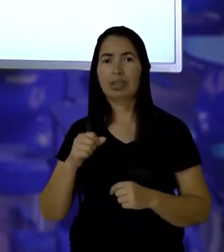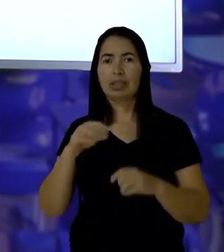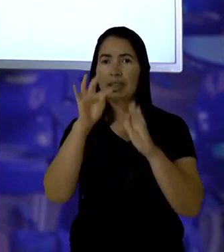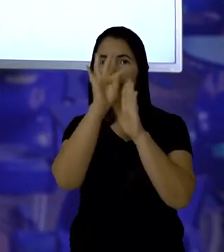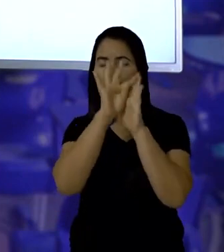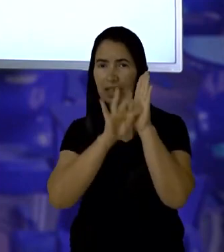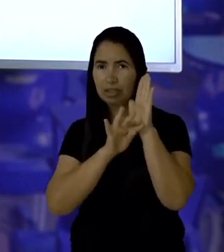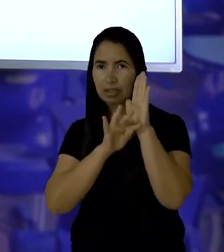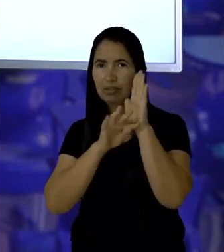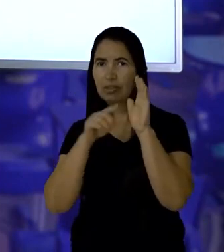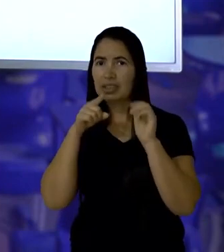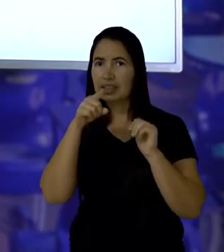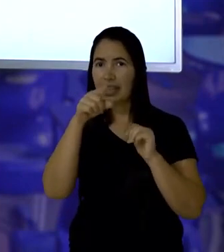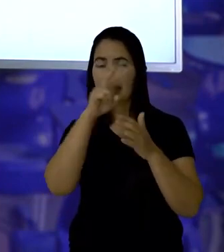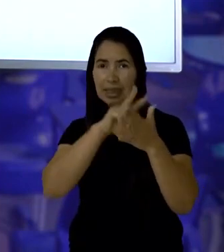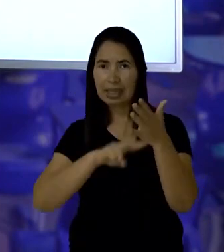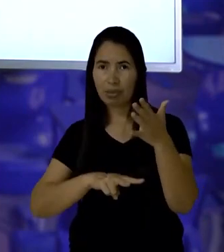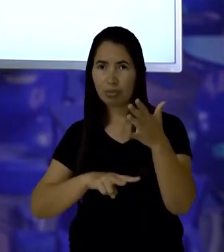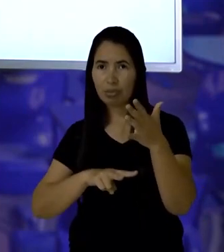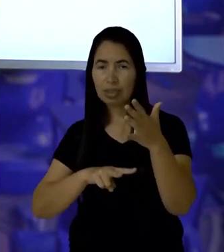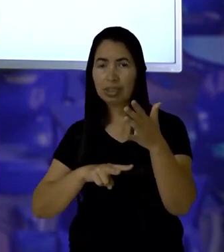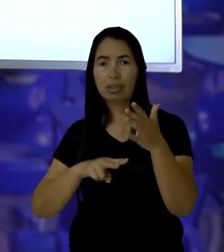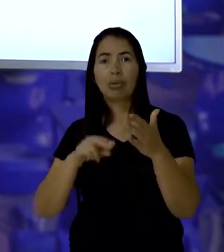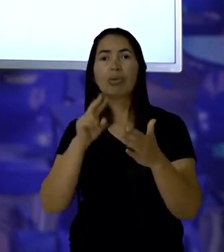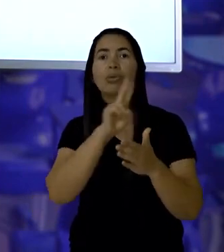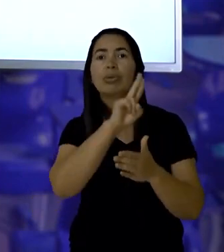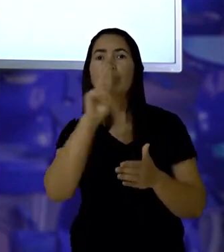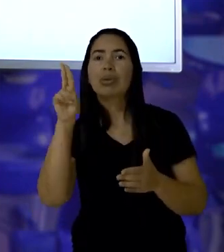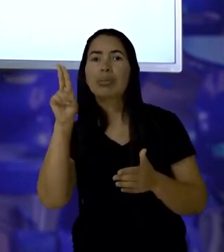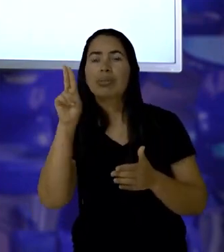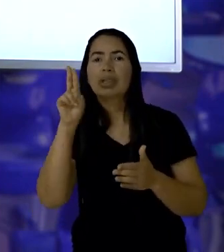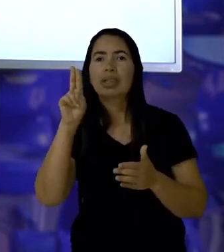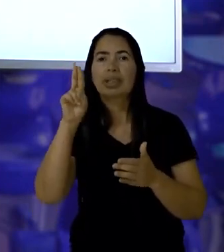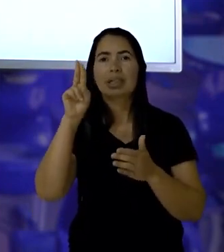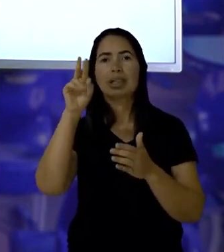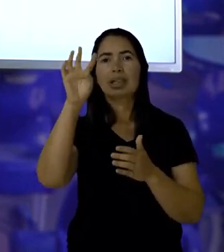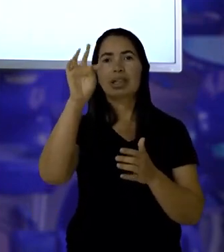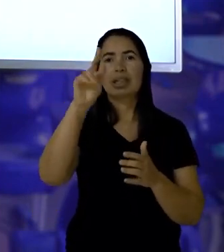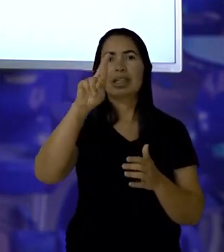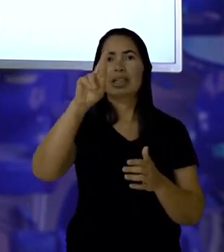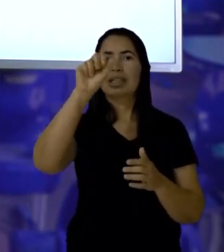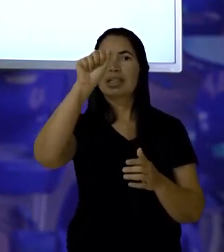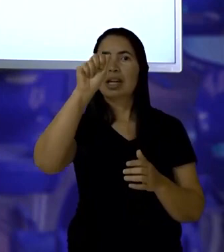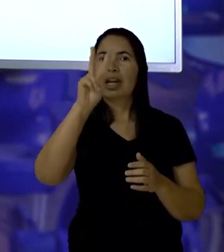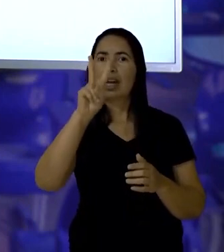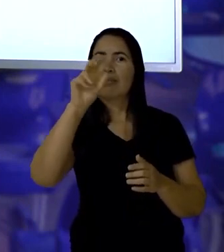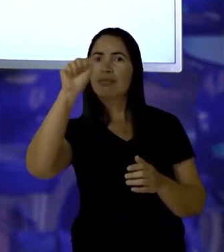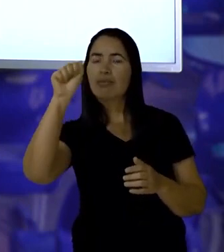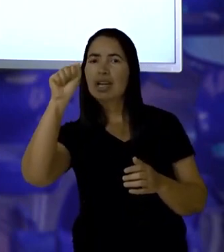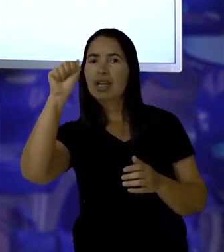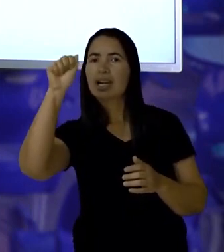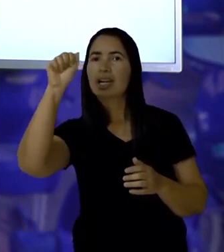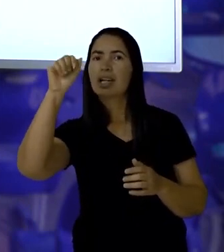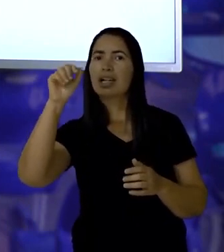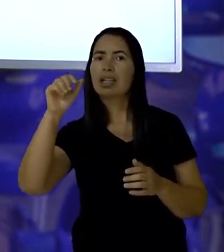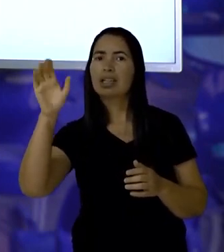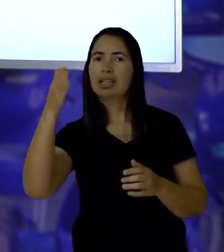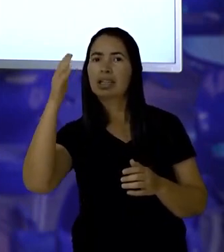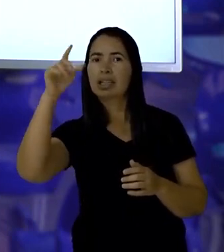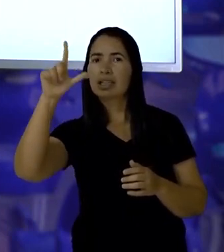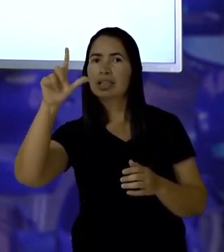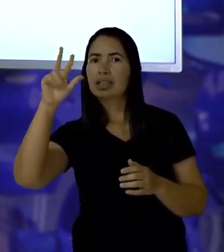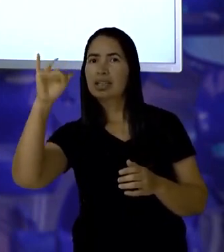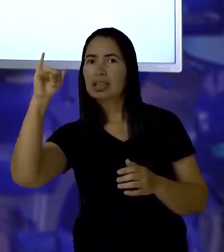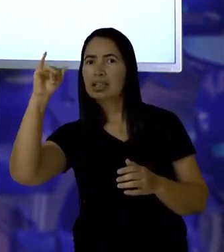Os textos que você leu, nós chamamos de trava-línguas, que é mais um gênero que nós